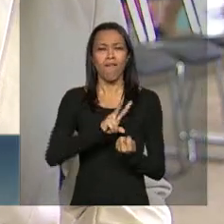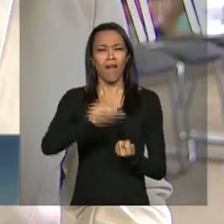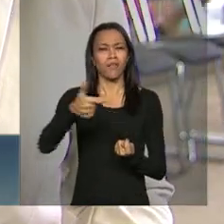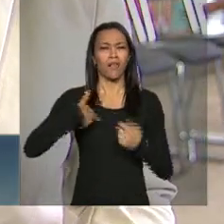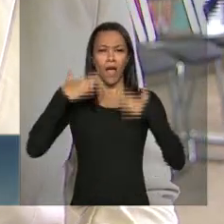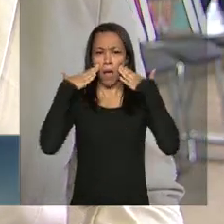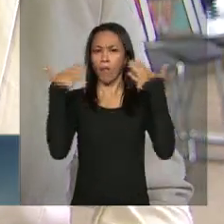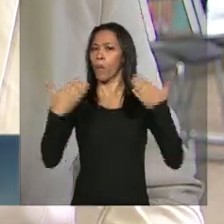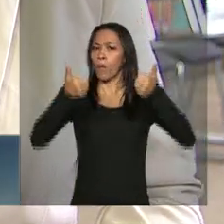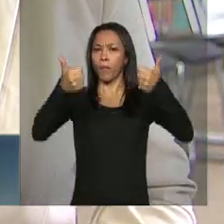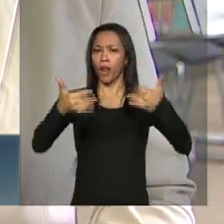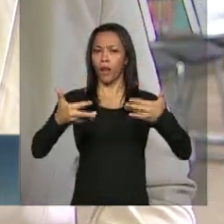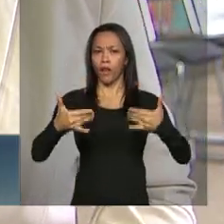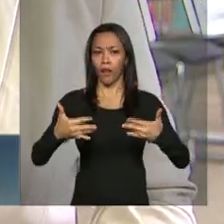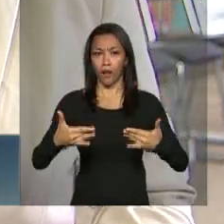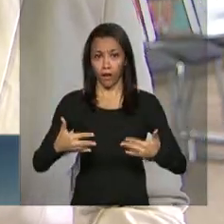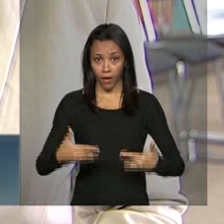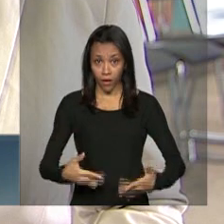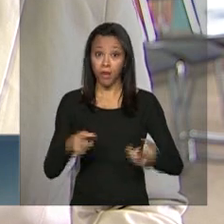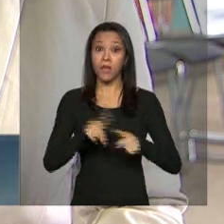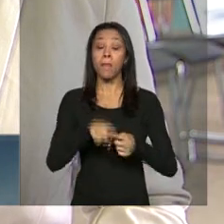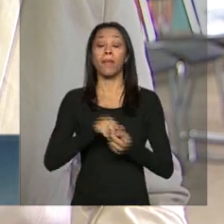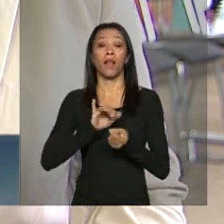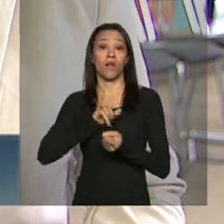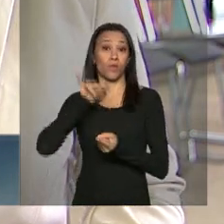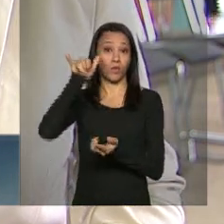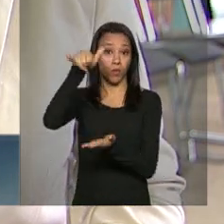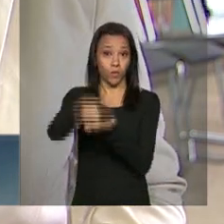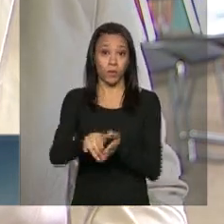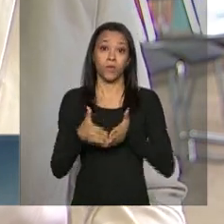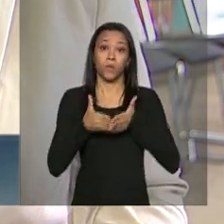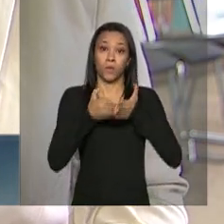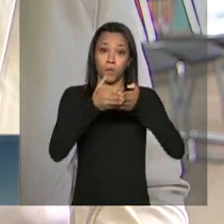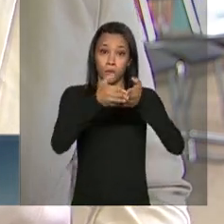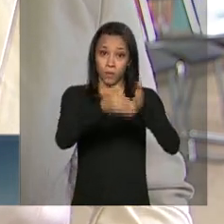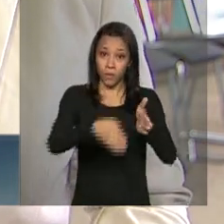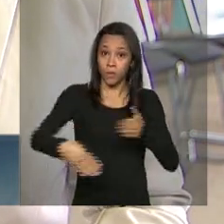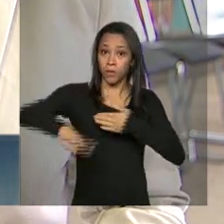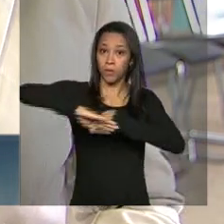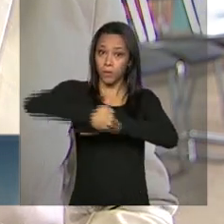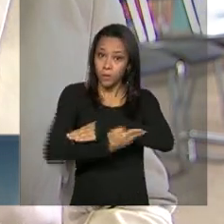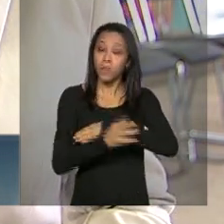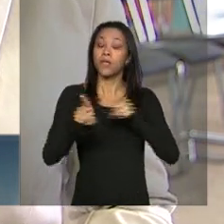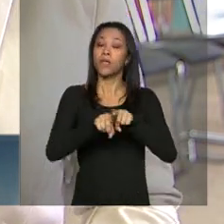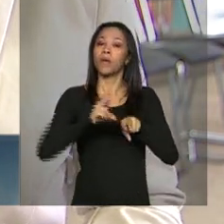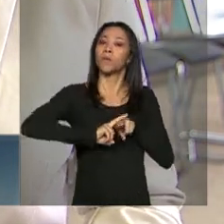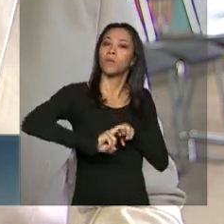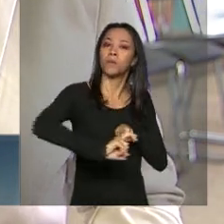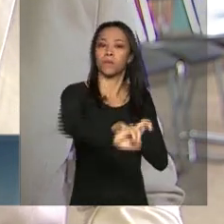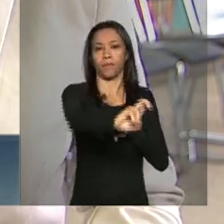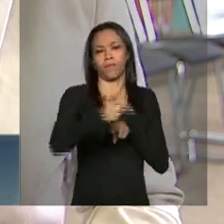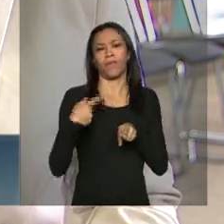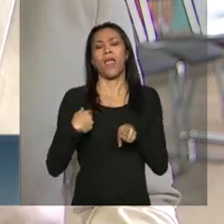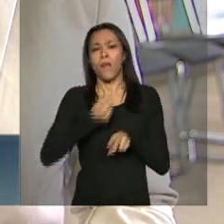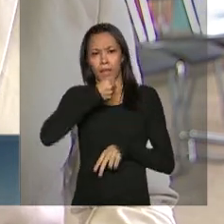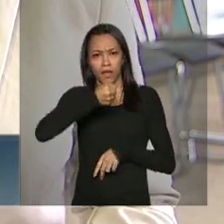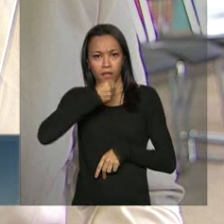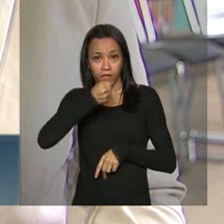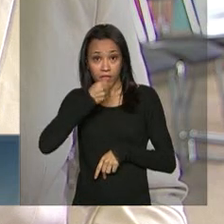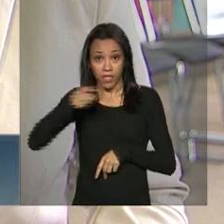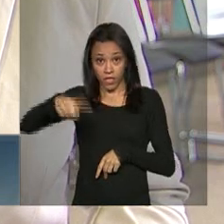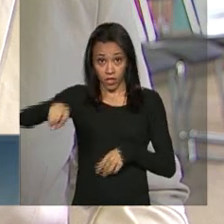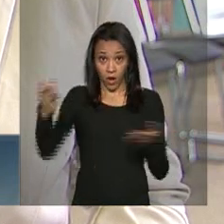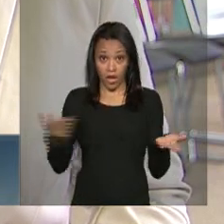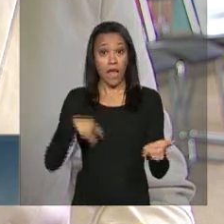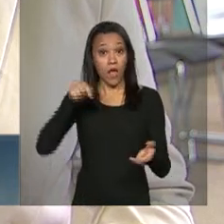apresentados planos de concessões para portos, aeroportos, rodovias e ferrovírias. Em entrevista a jornalistas